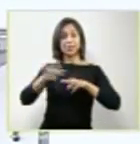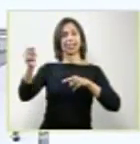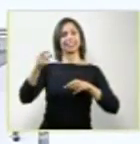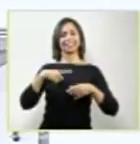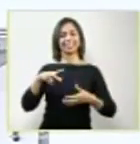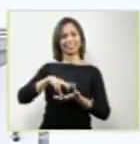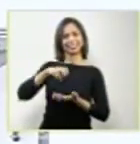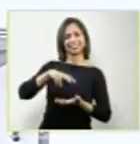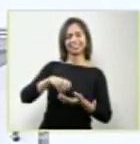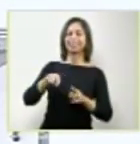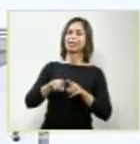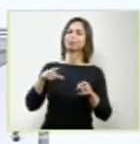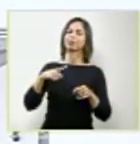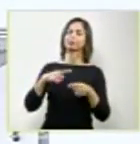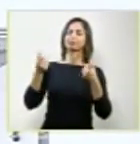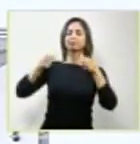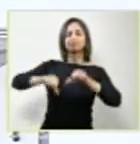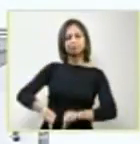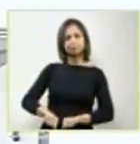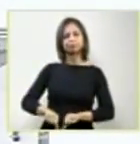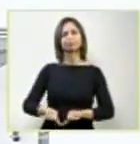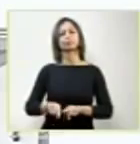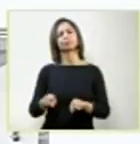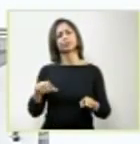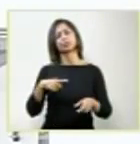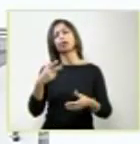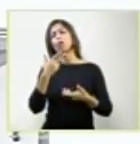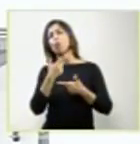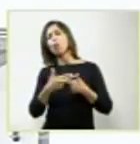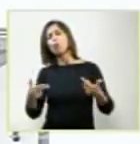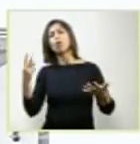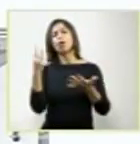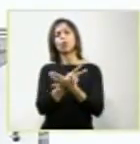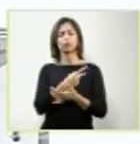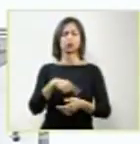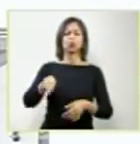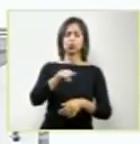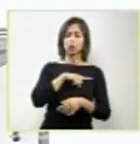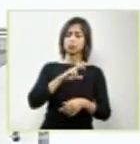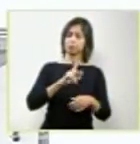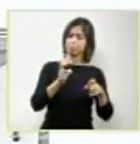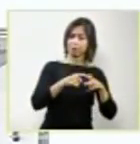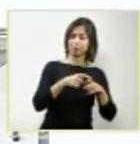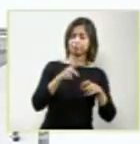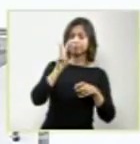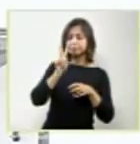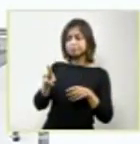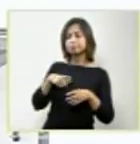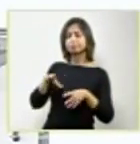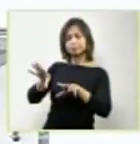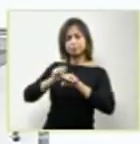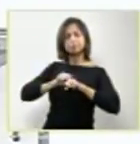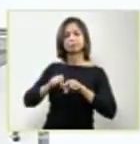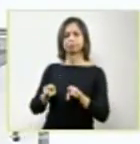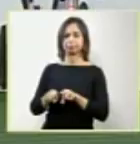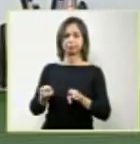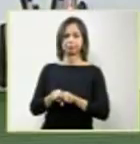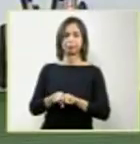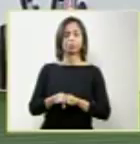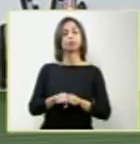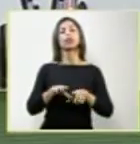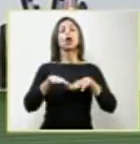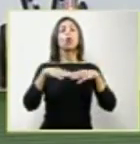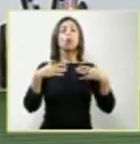participamos de suas mazelas. E esse momento em que o diagnóstico pré-natal é